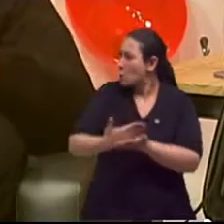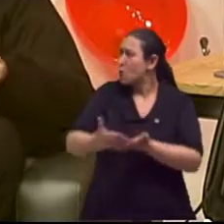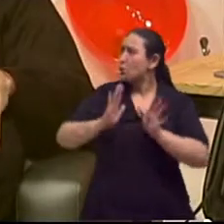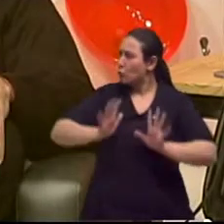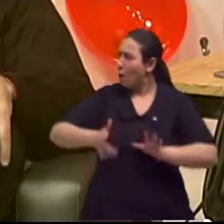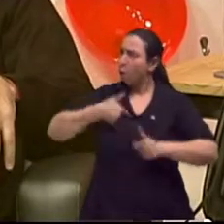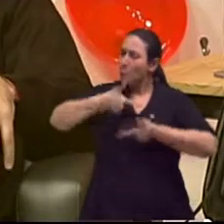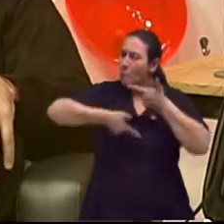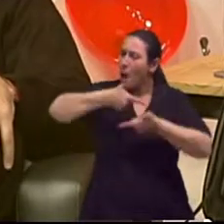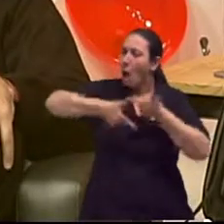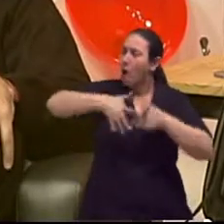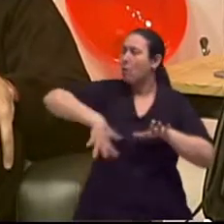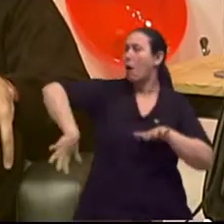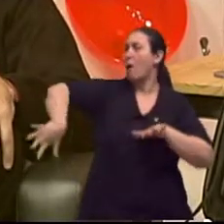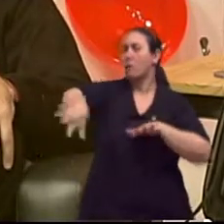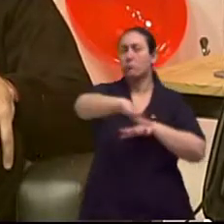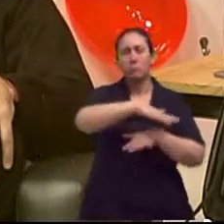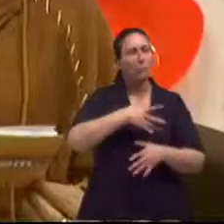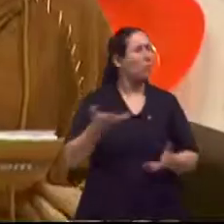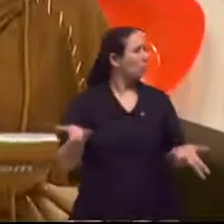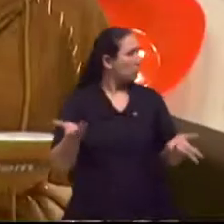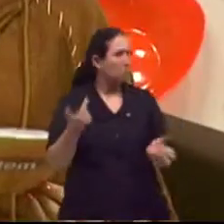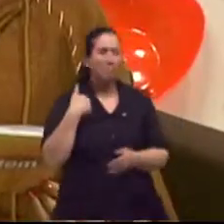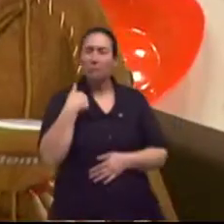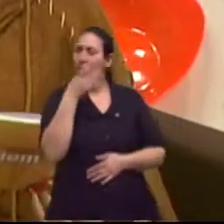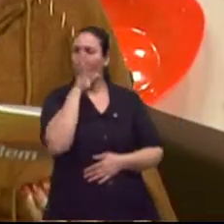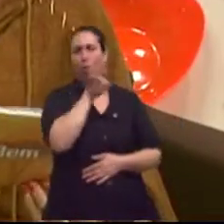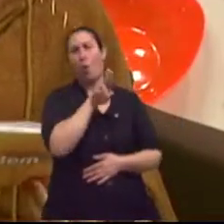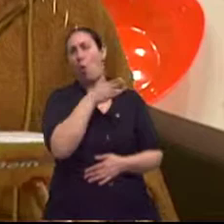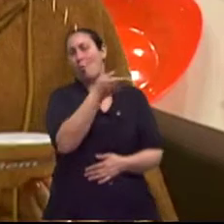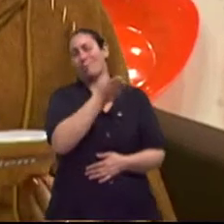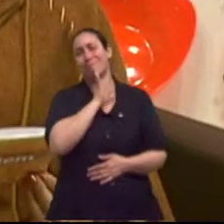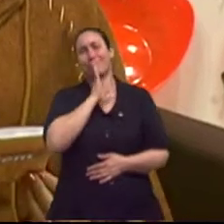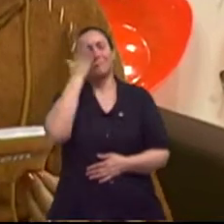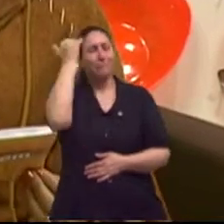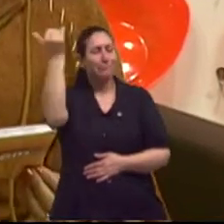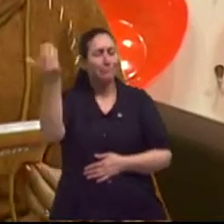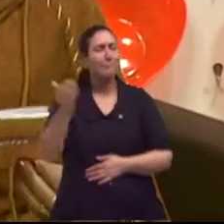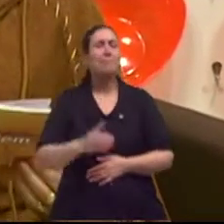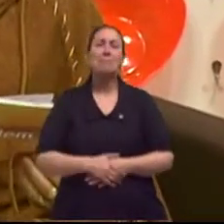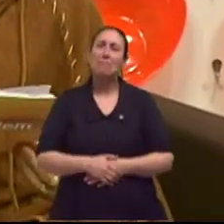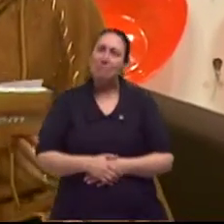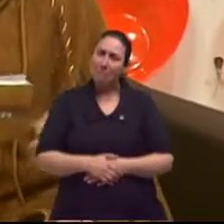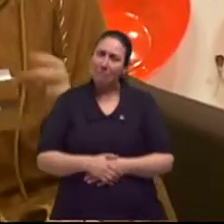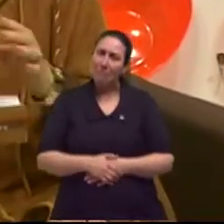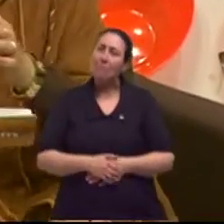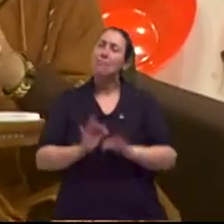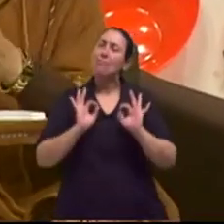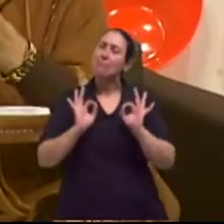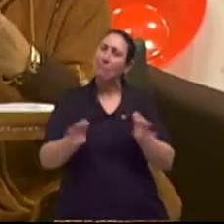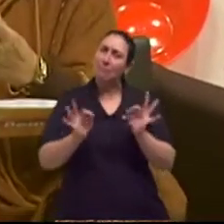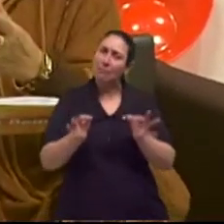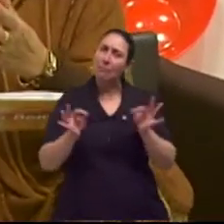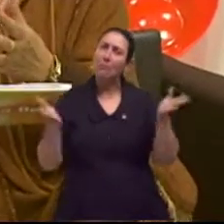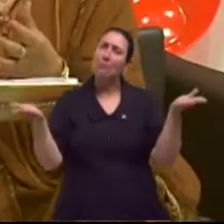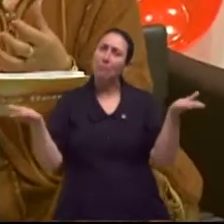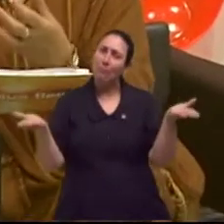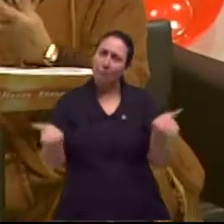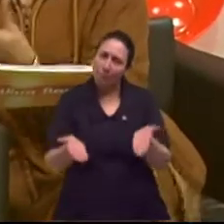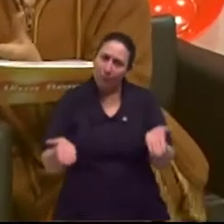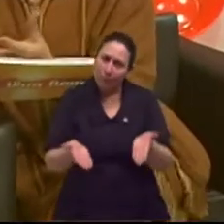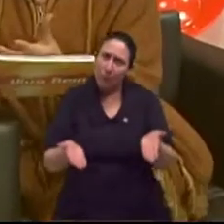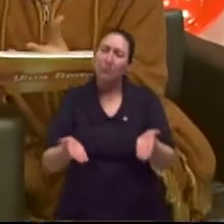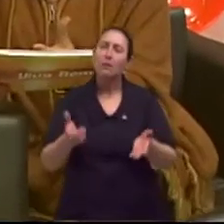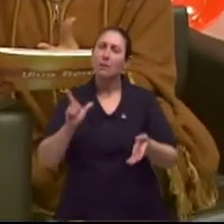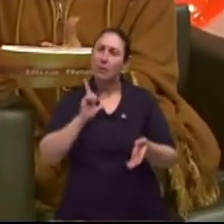envolvido dentro dessas áreas, né? Não, o teu nome é super conhecido, claro. Exatamente, exatamente. E claro que tem